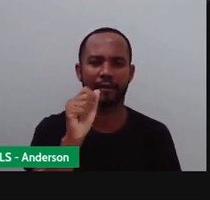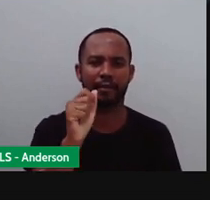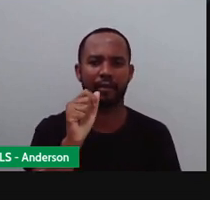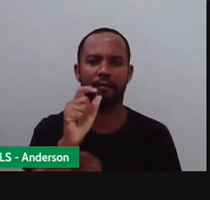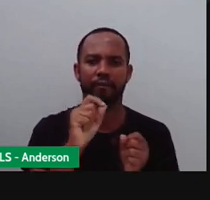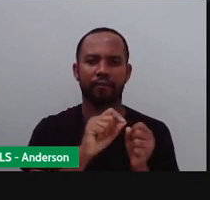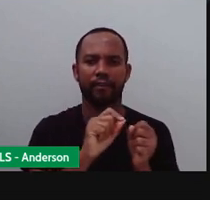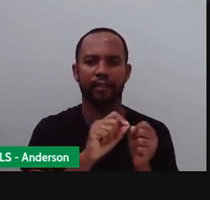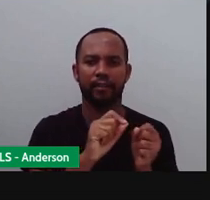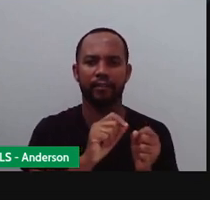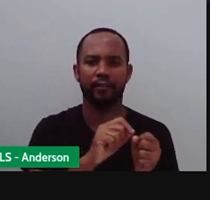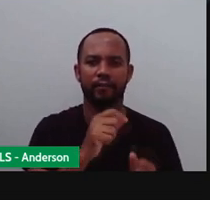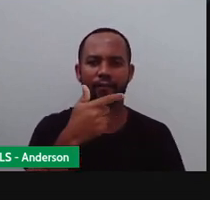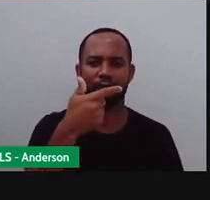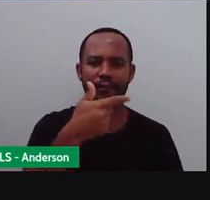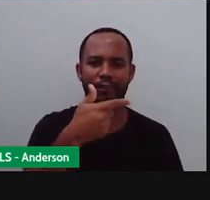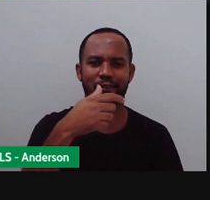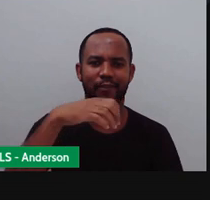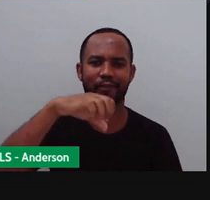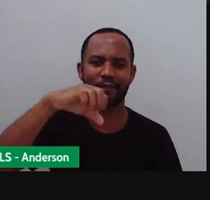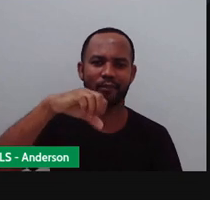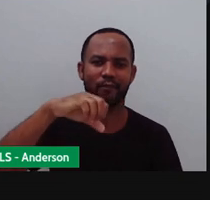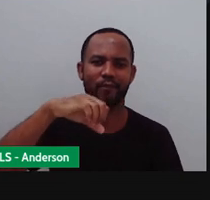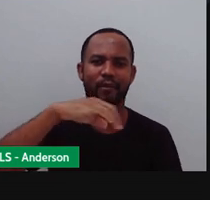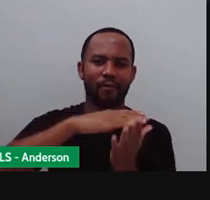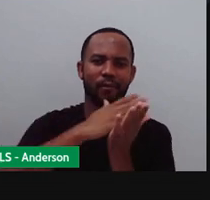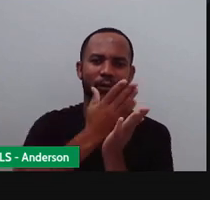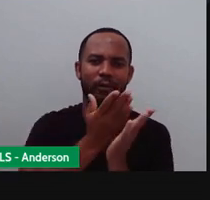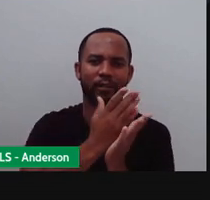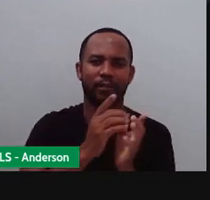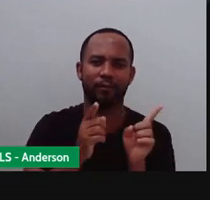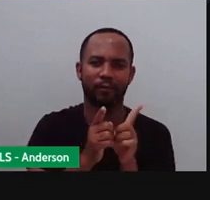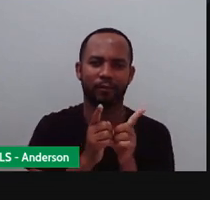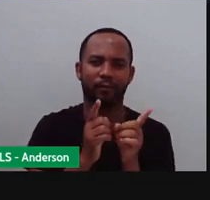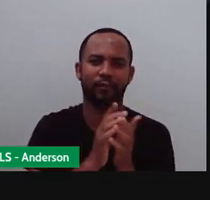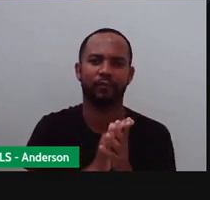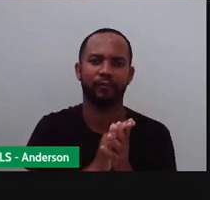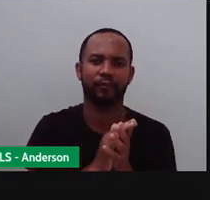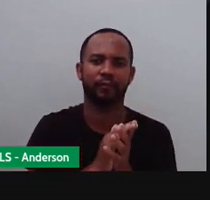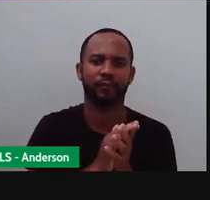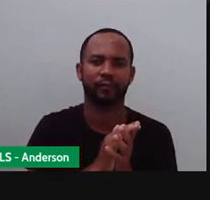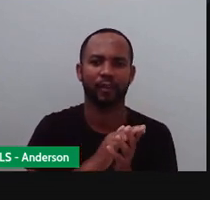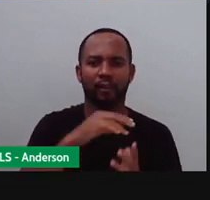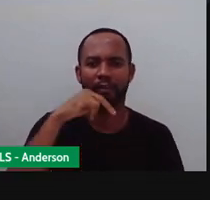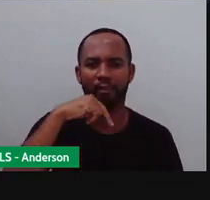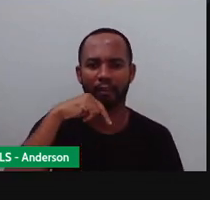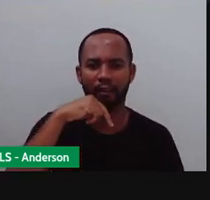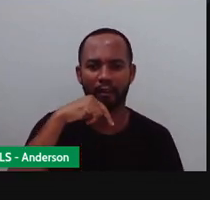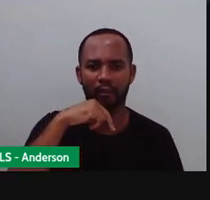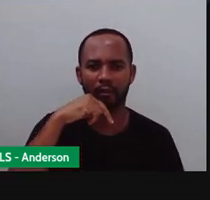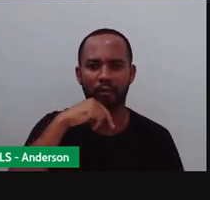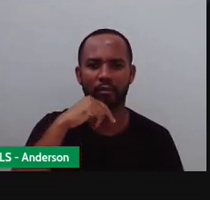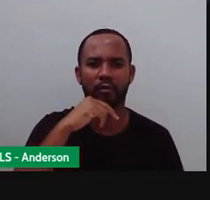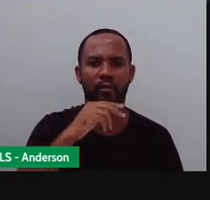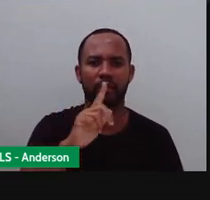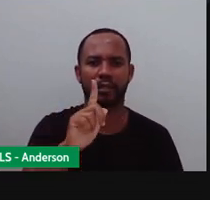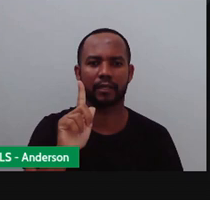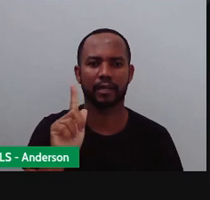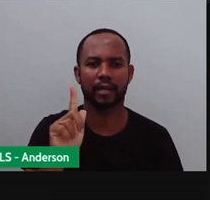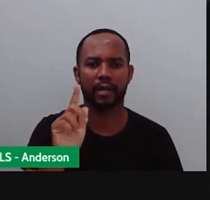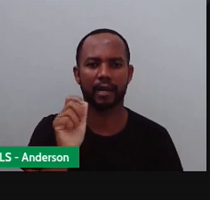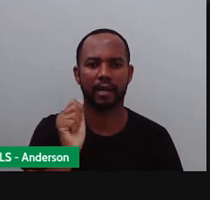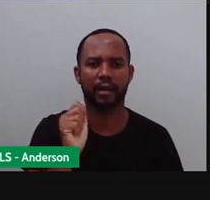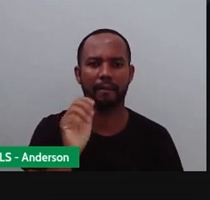fez 29 bolinhos, não é isso? Seu neto, 29 bolinhos. Seu neto Gabriel comeu